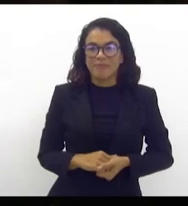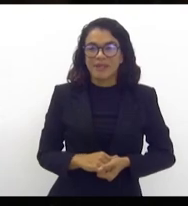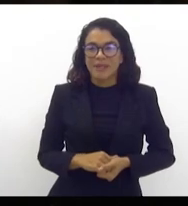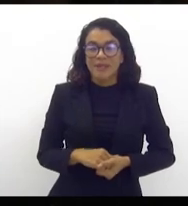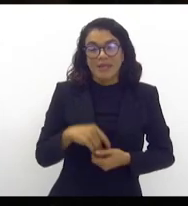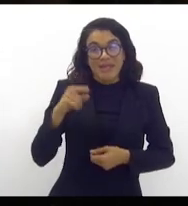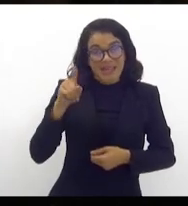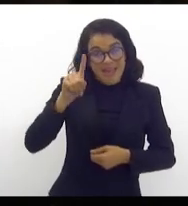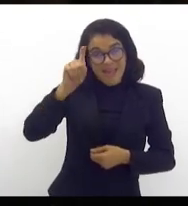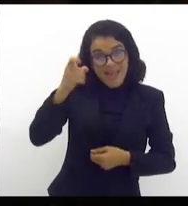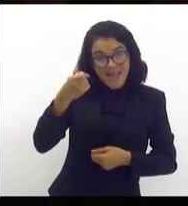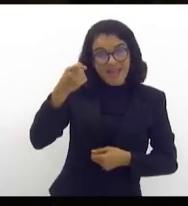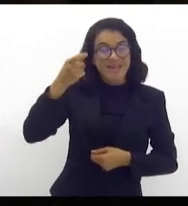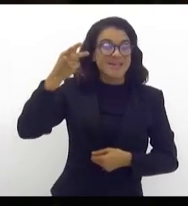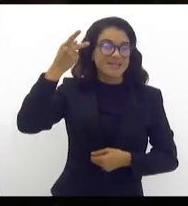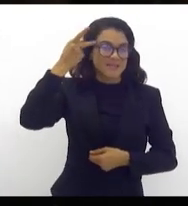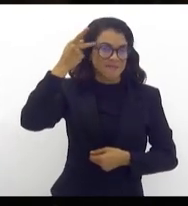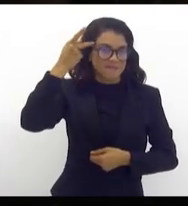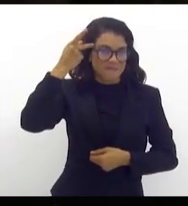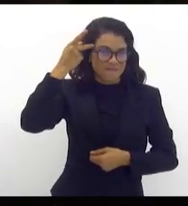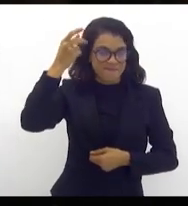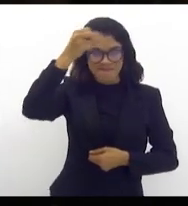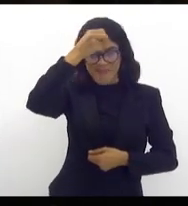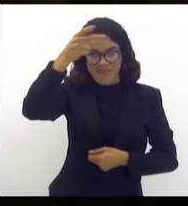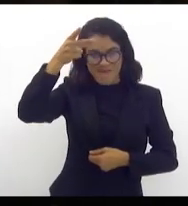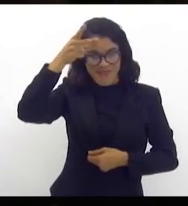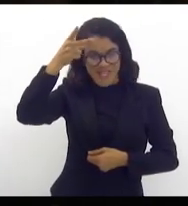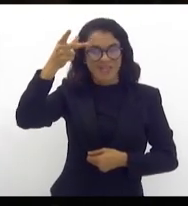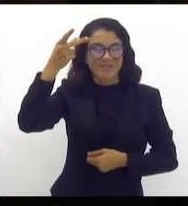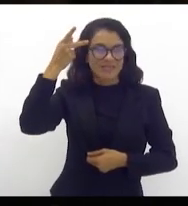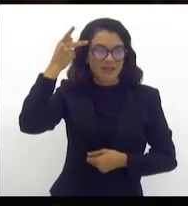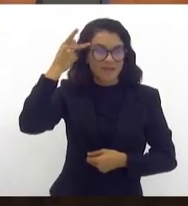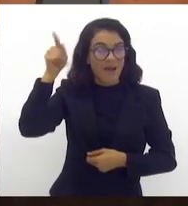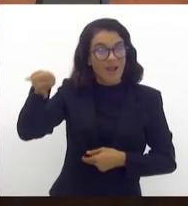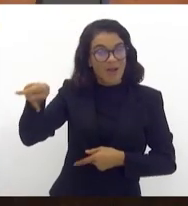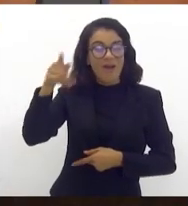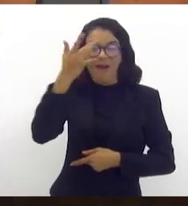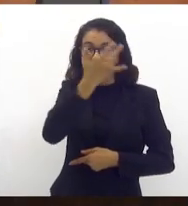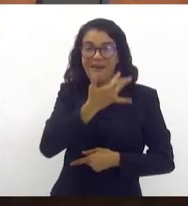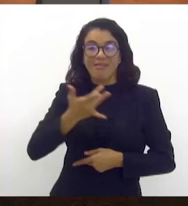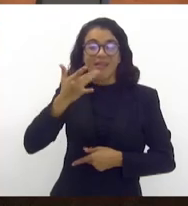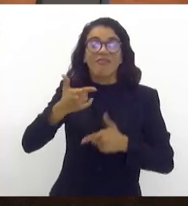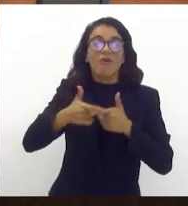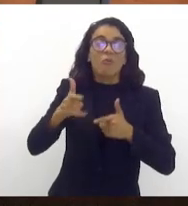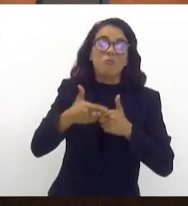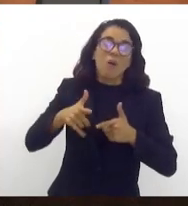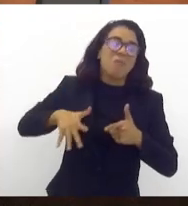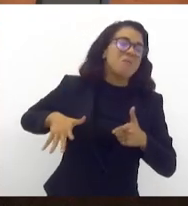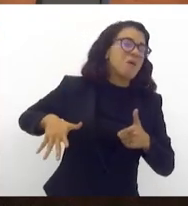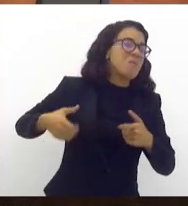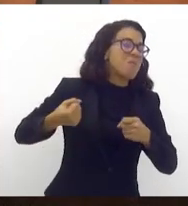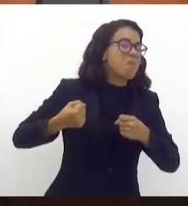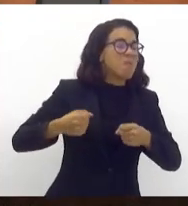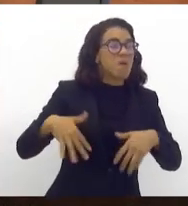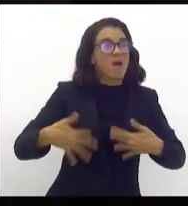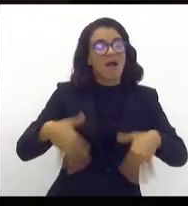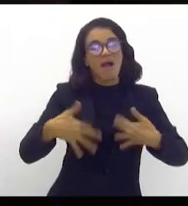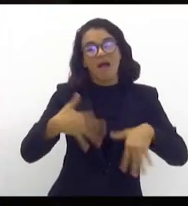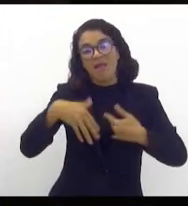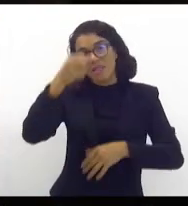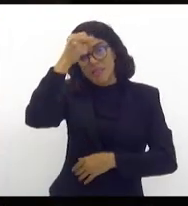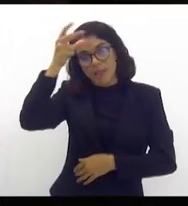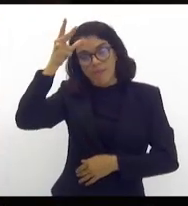Quando ele era prefeito de São Paulo, ele estava com um imenso problema na prefeitura de São Paulo, para pagar